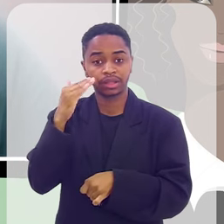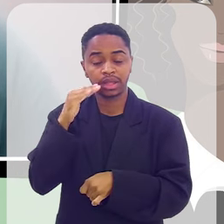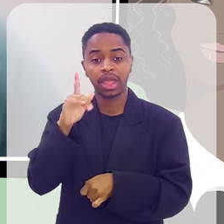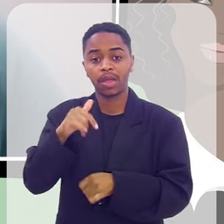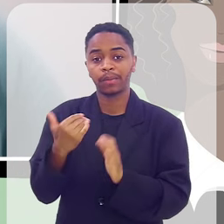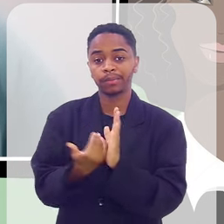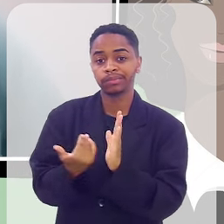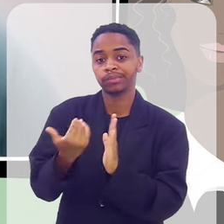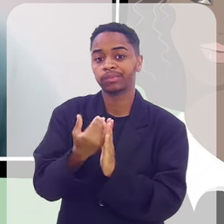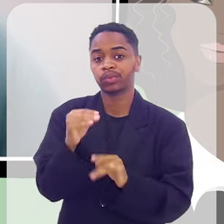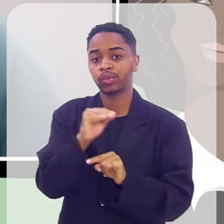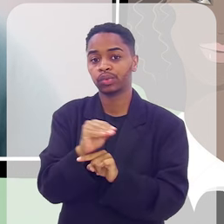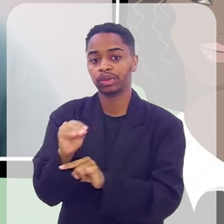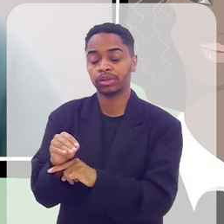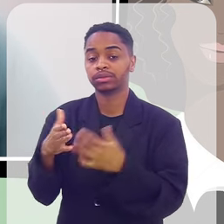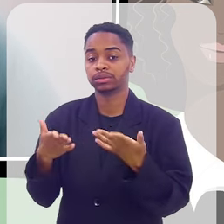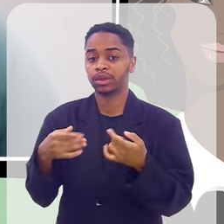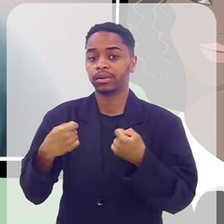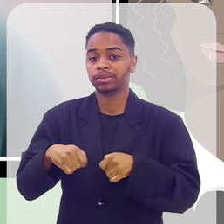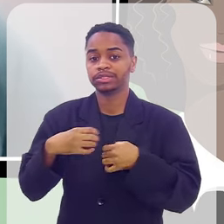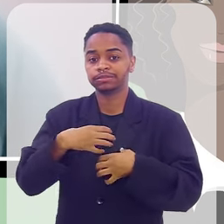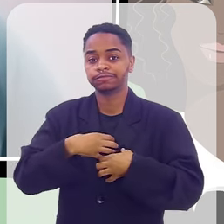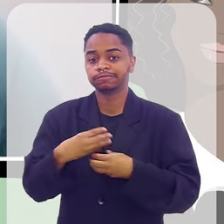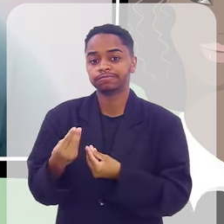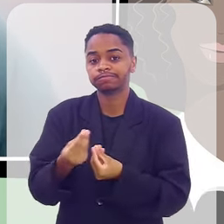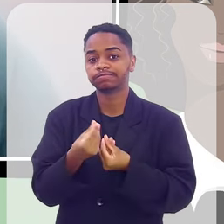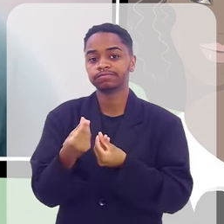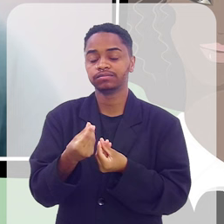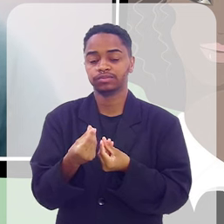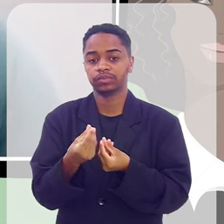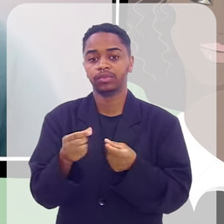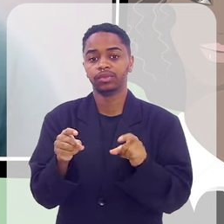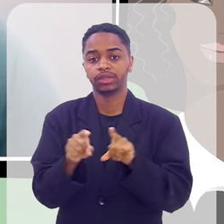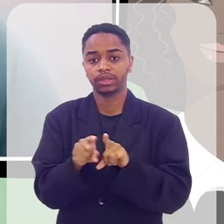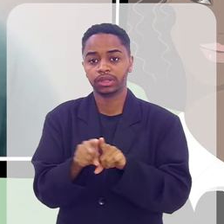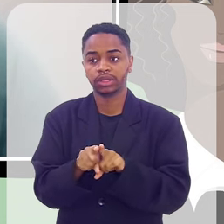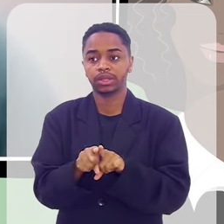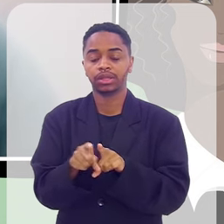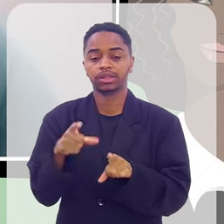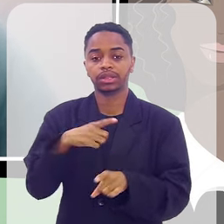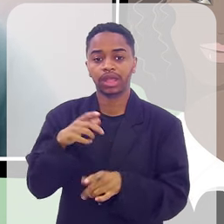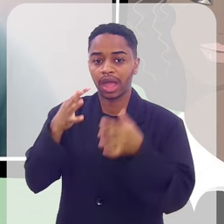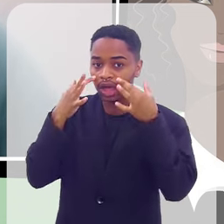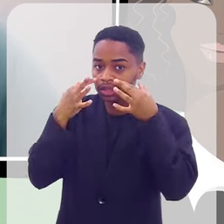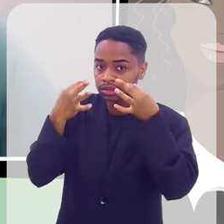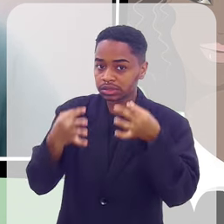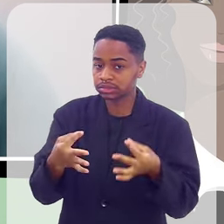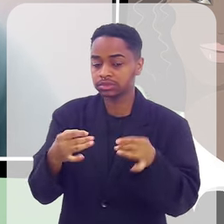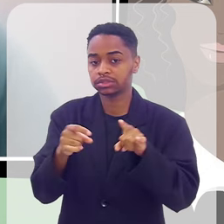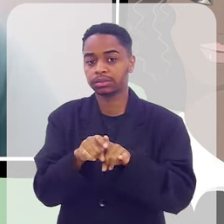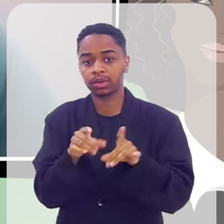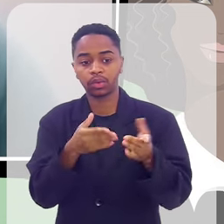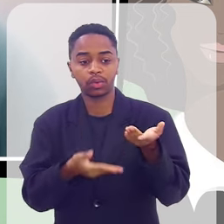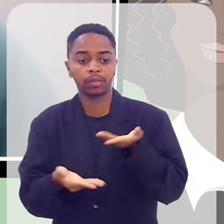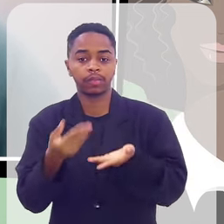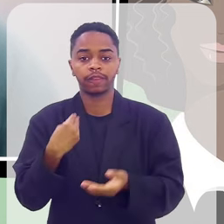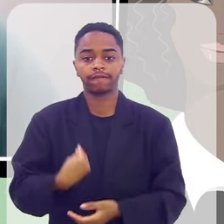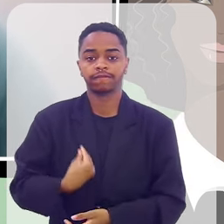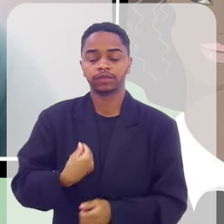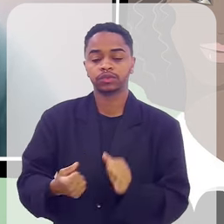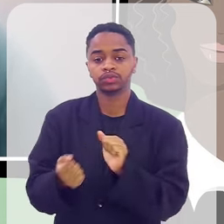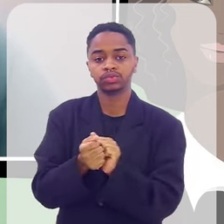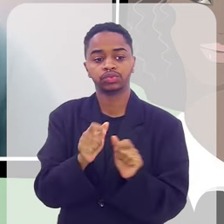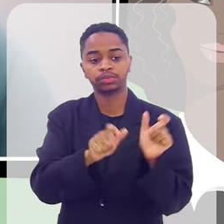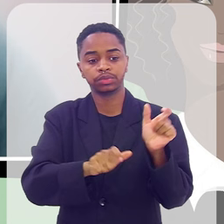mundo. Então, a gente tem um pouco mais de sensibilidade de ser espaço, de ter uma escuta ativa e de partilhar a vida